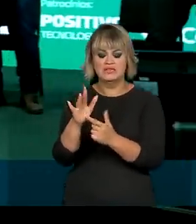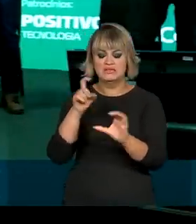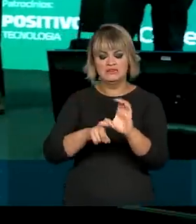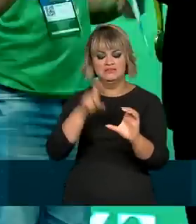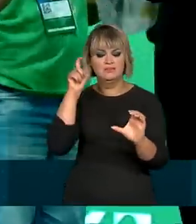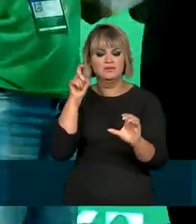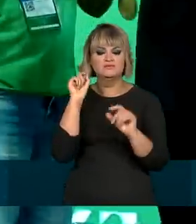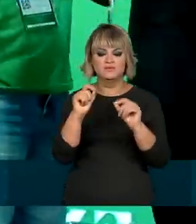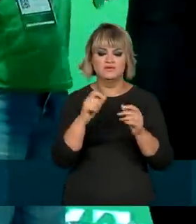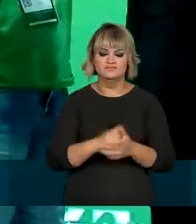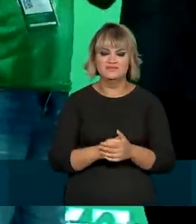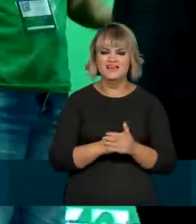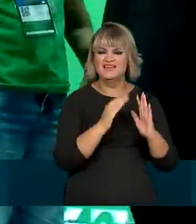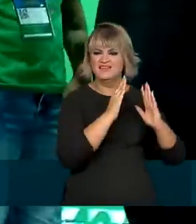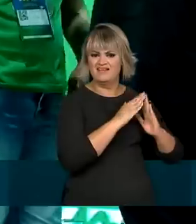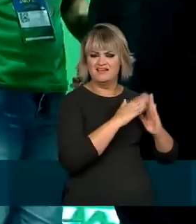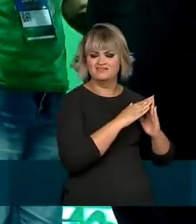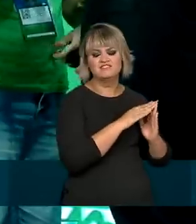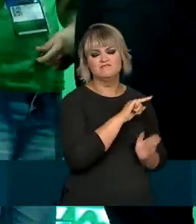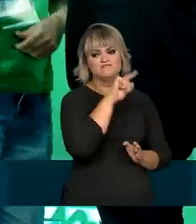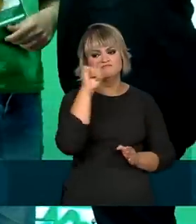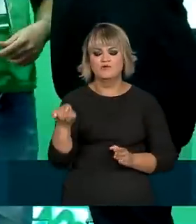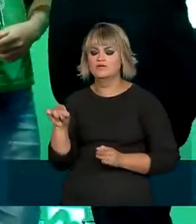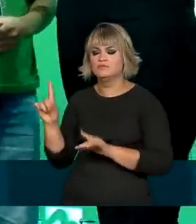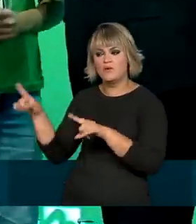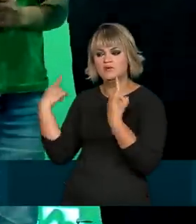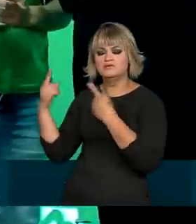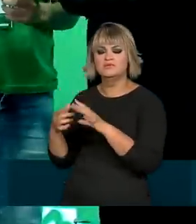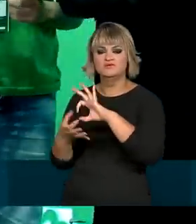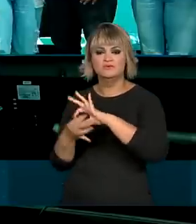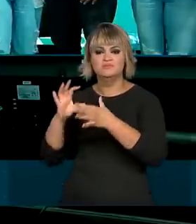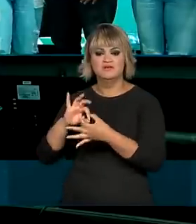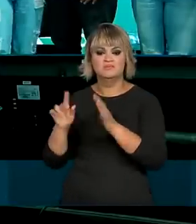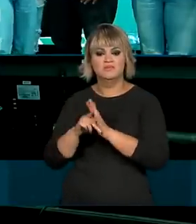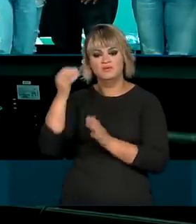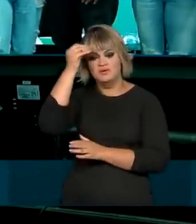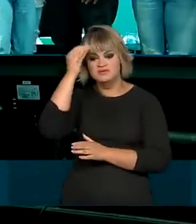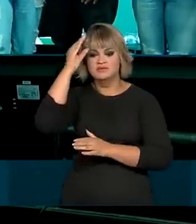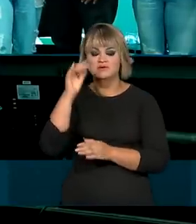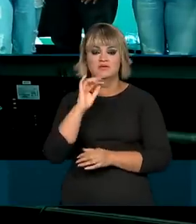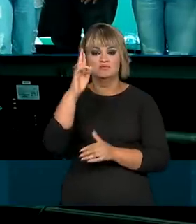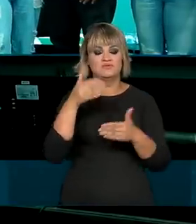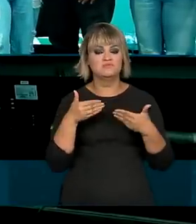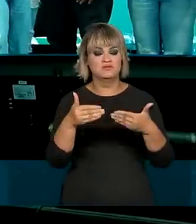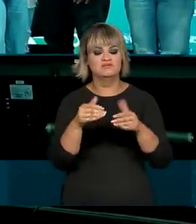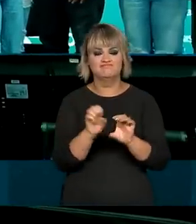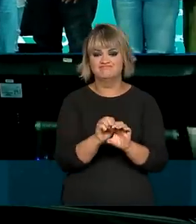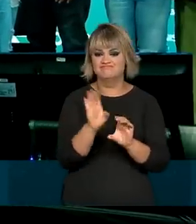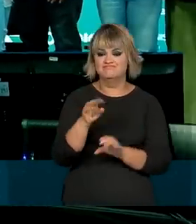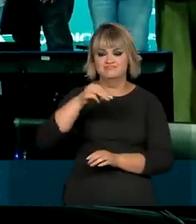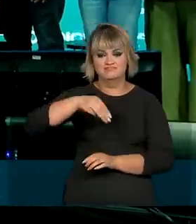independência. Saíram de suas casas e encararam o desafio das Olimpíadas do Conhecimento, promovidas pelo Ministério da Ciência,